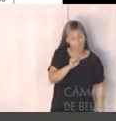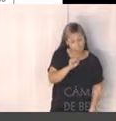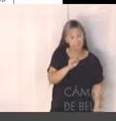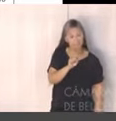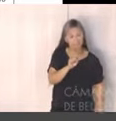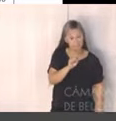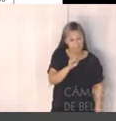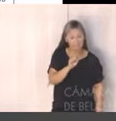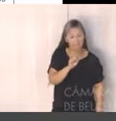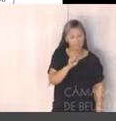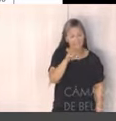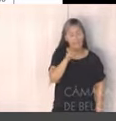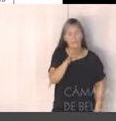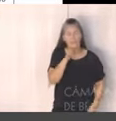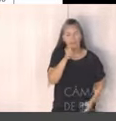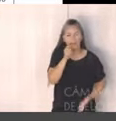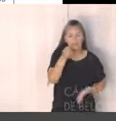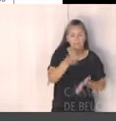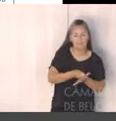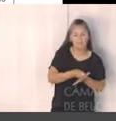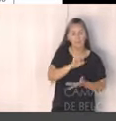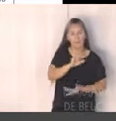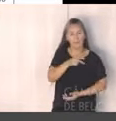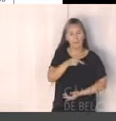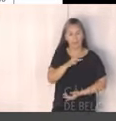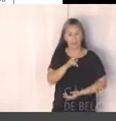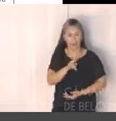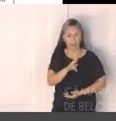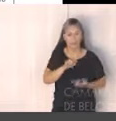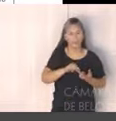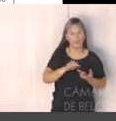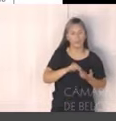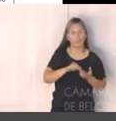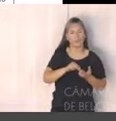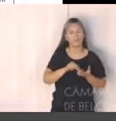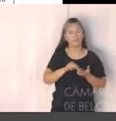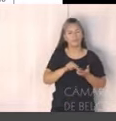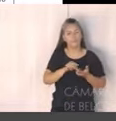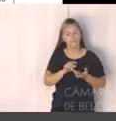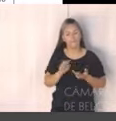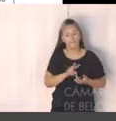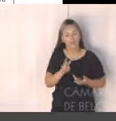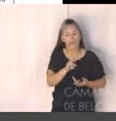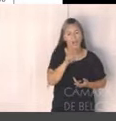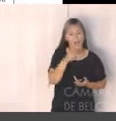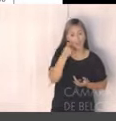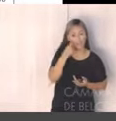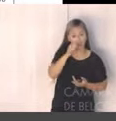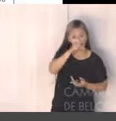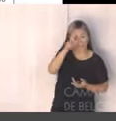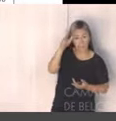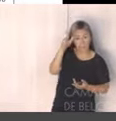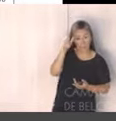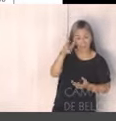estamos falando, então, de IPTU, de TBI, de SS, são os impostos e as taxas que são arrecadadas pela própria